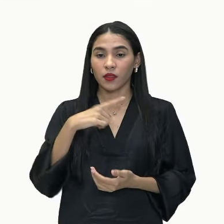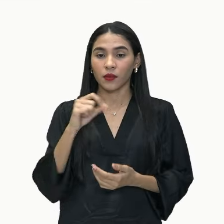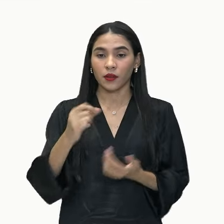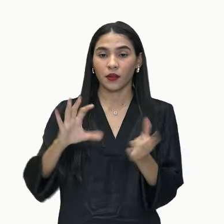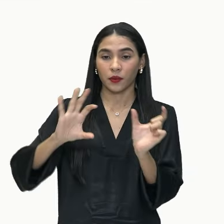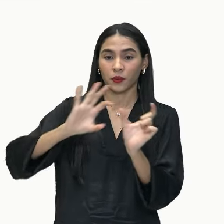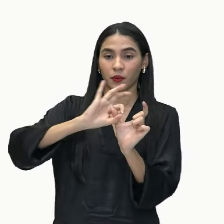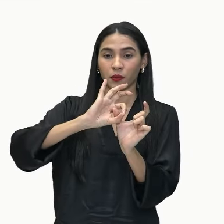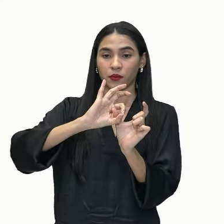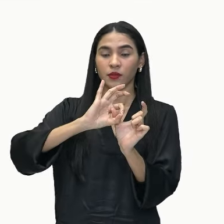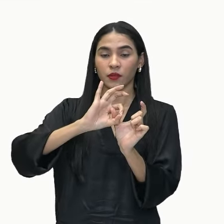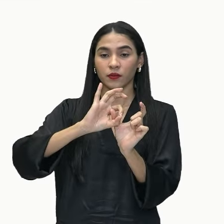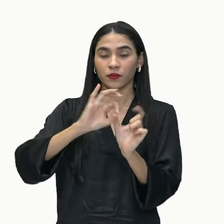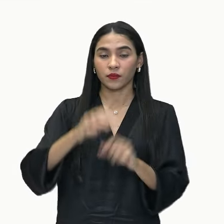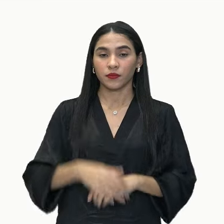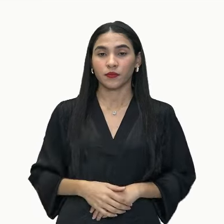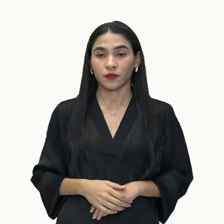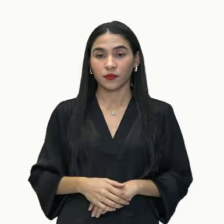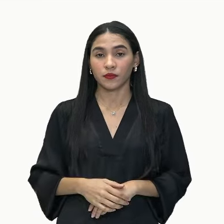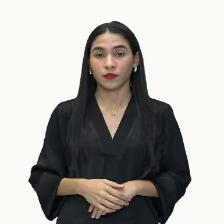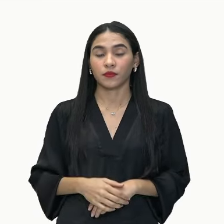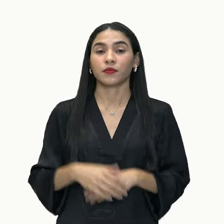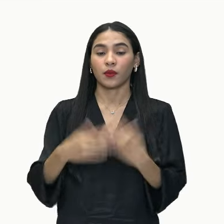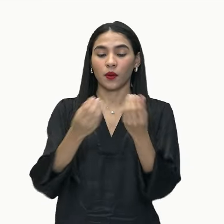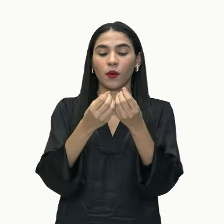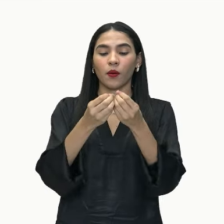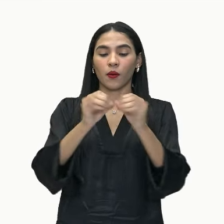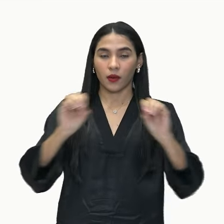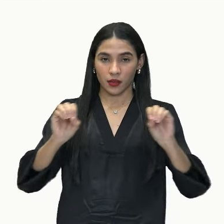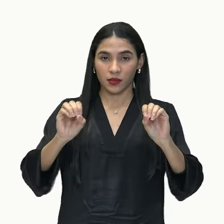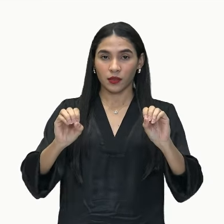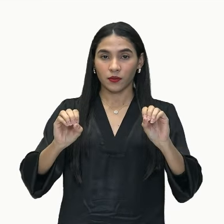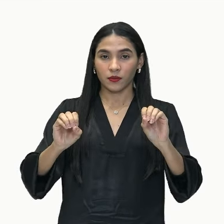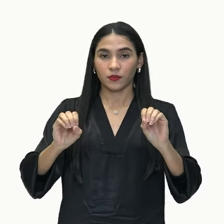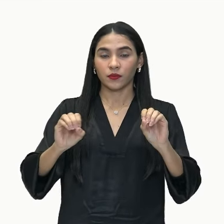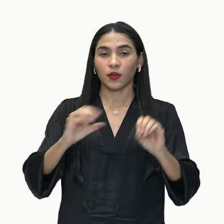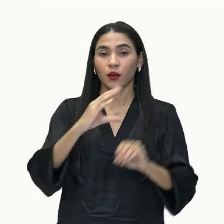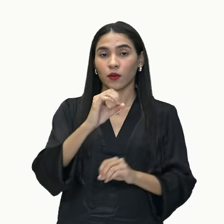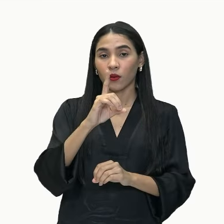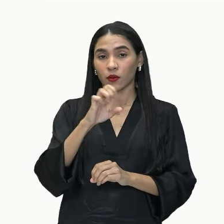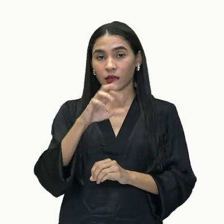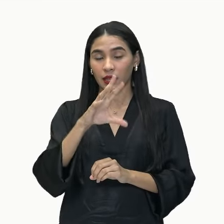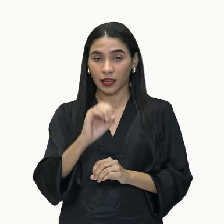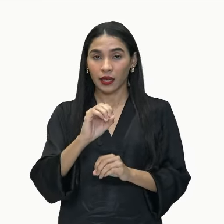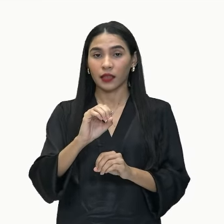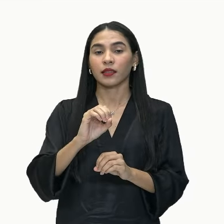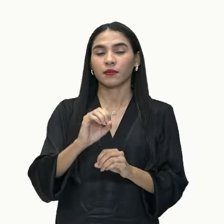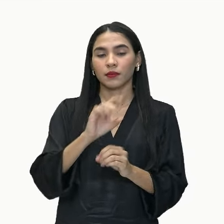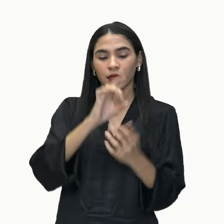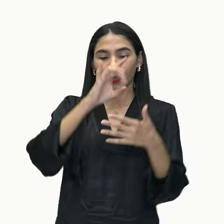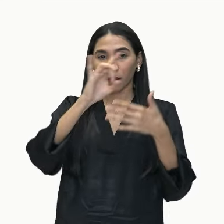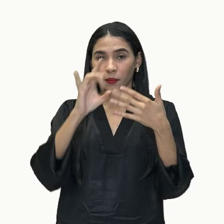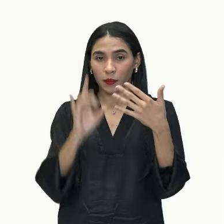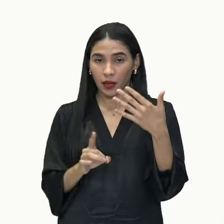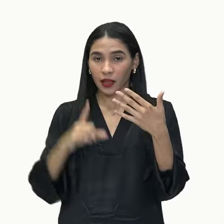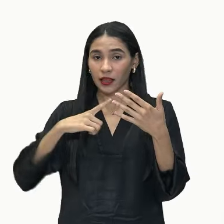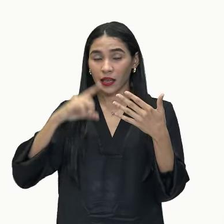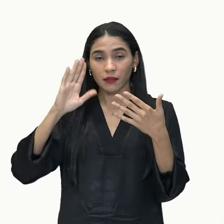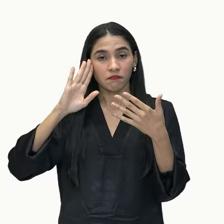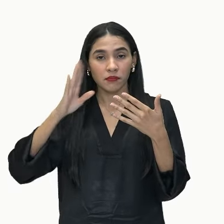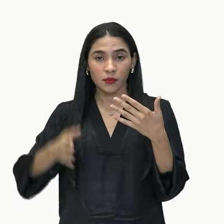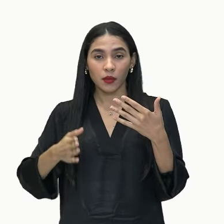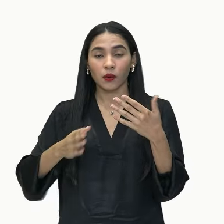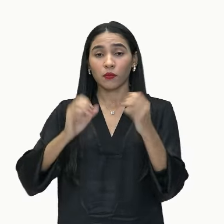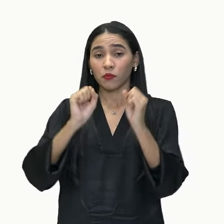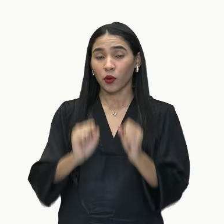conjunções que são, aliás, essas orações que são coordenadas assindéticas e cada uma aí vai ter um efeito de sentido específico. Podem ser